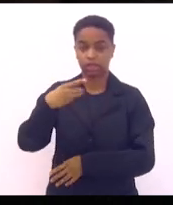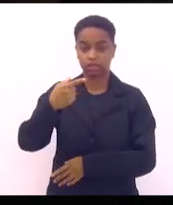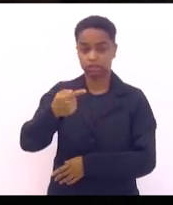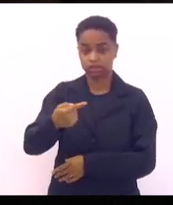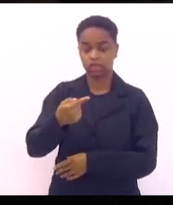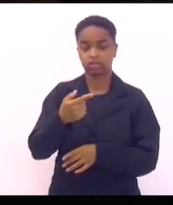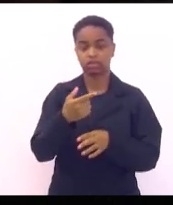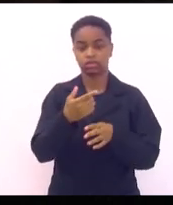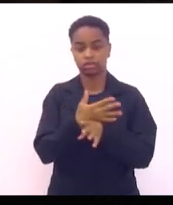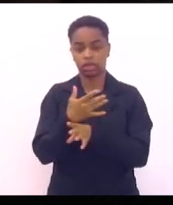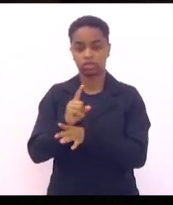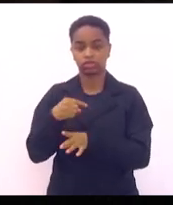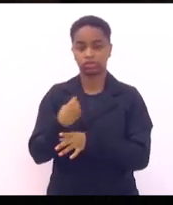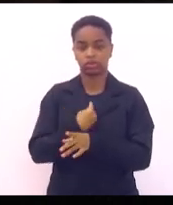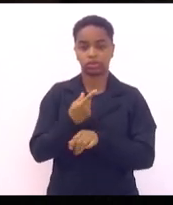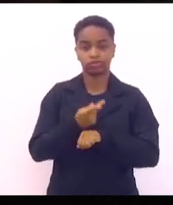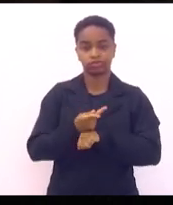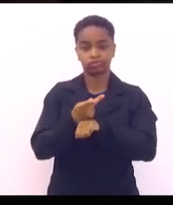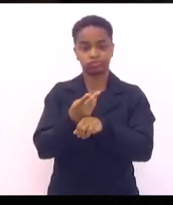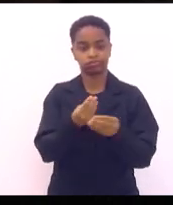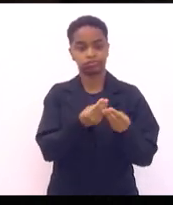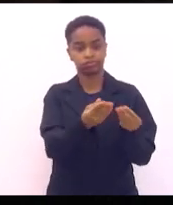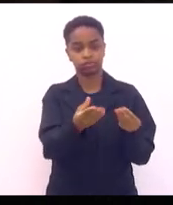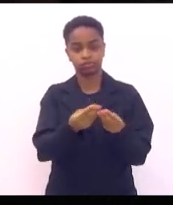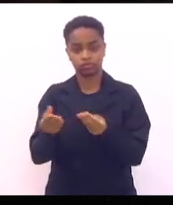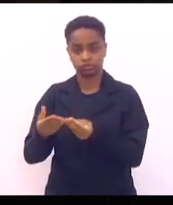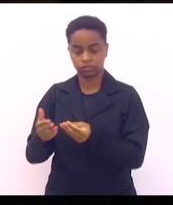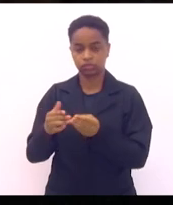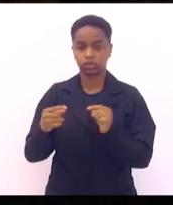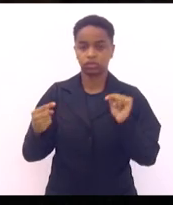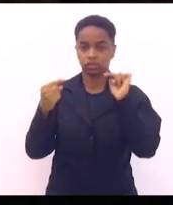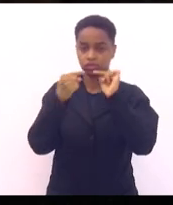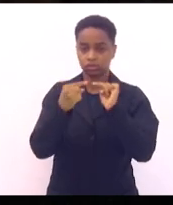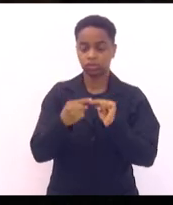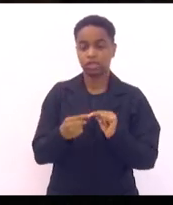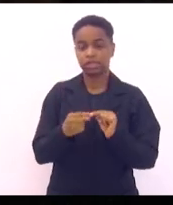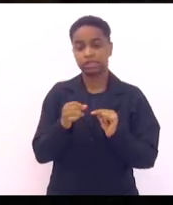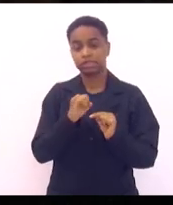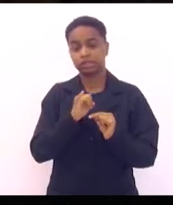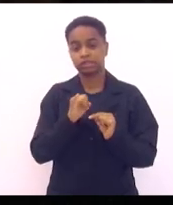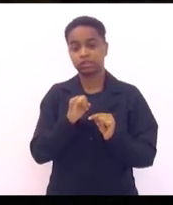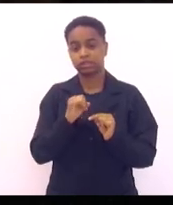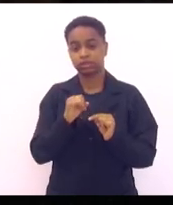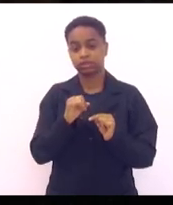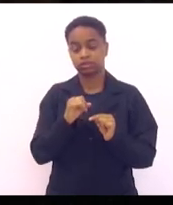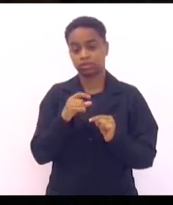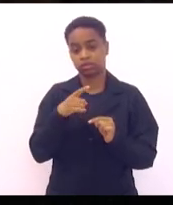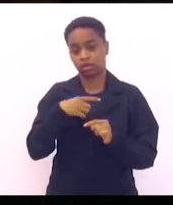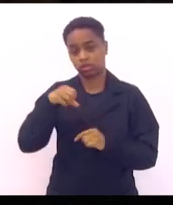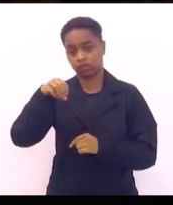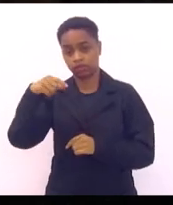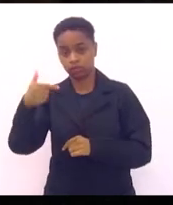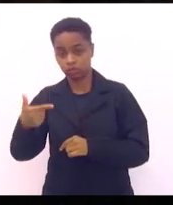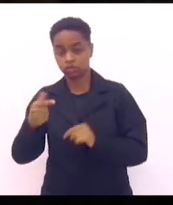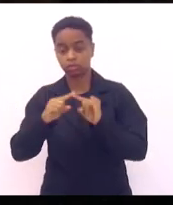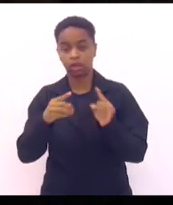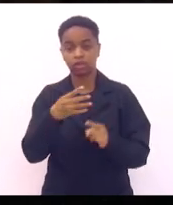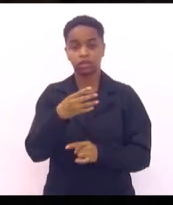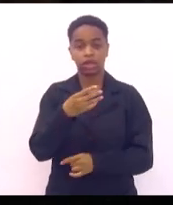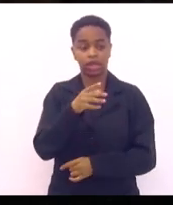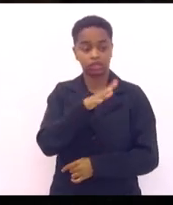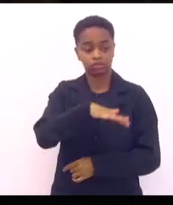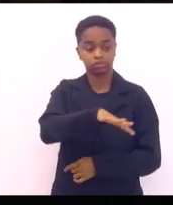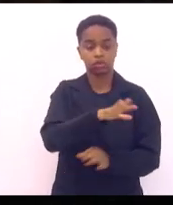contempladas em relação aos 92 municípios que a gente existe hoje no Estado.